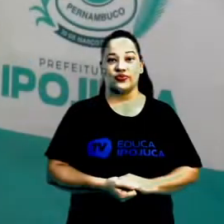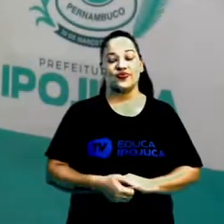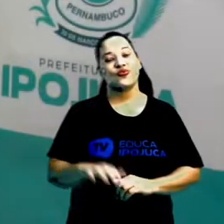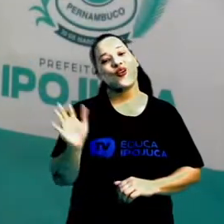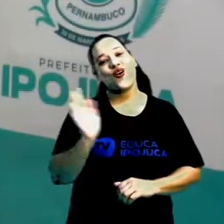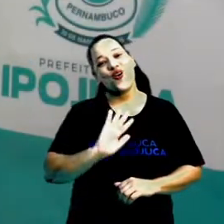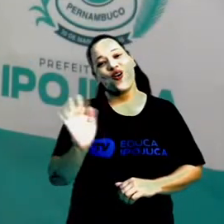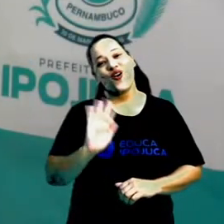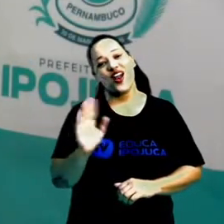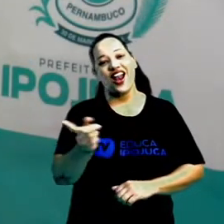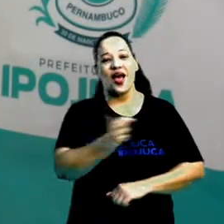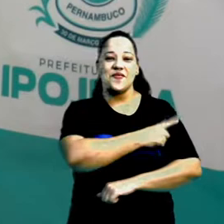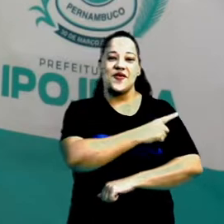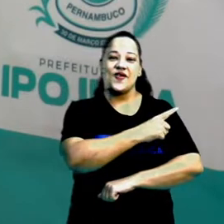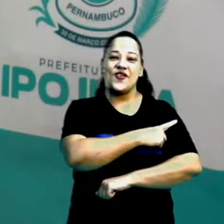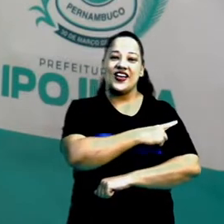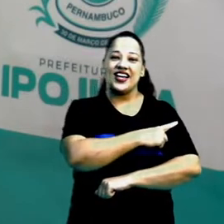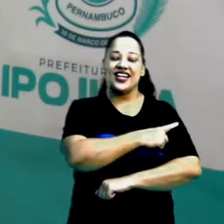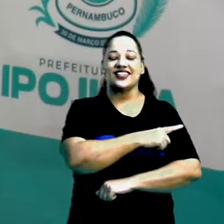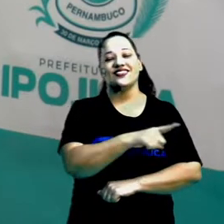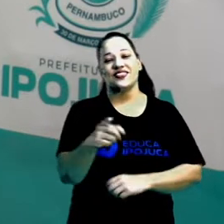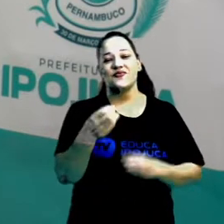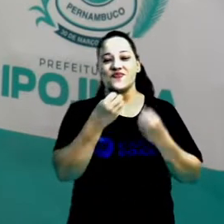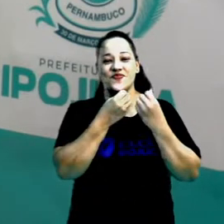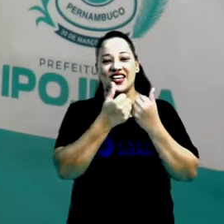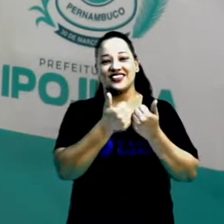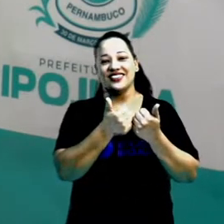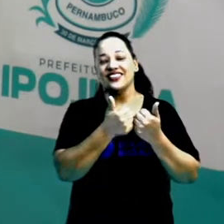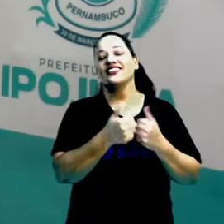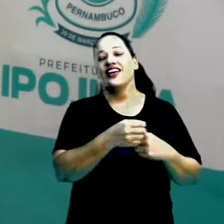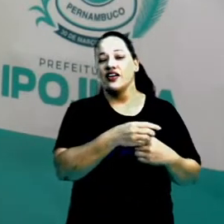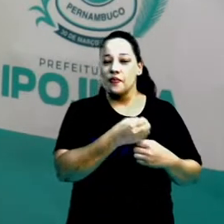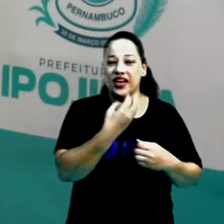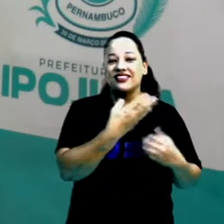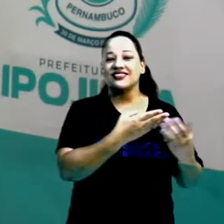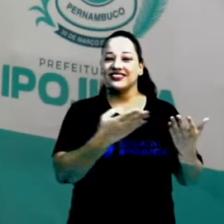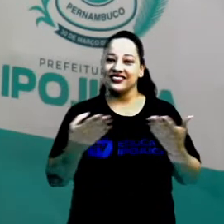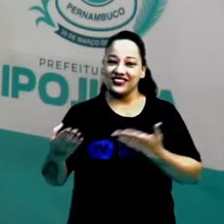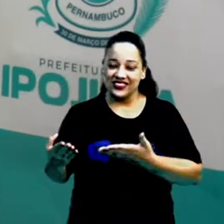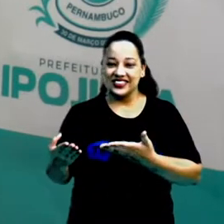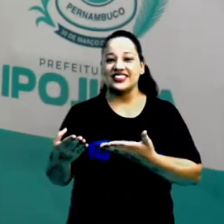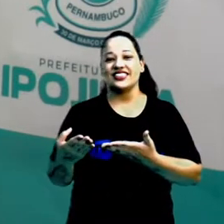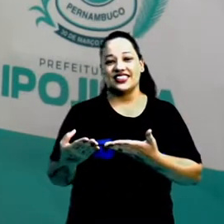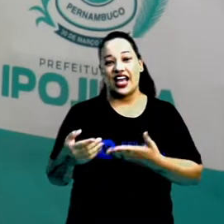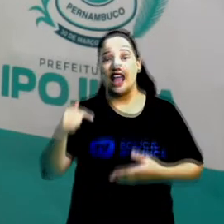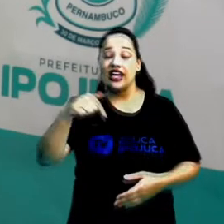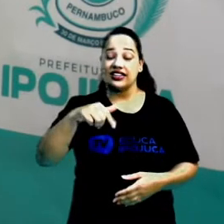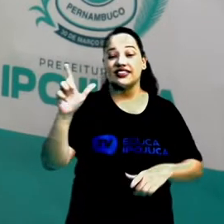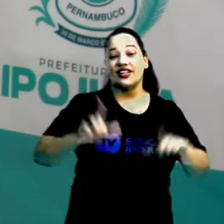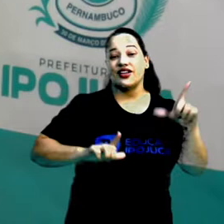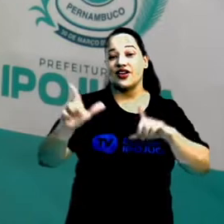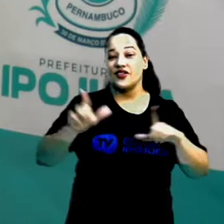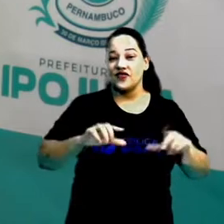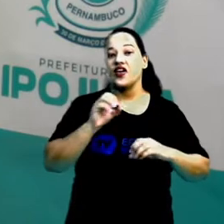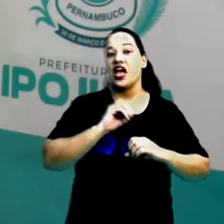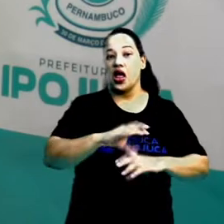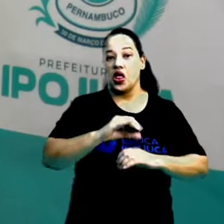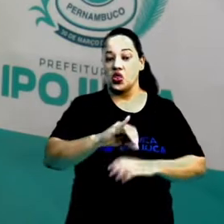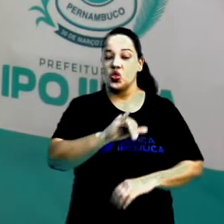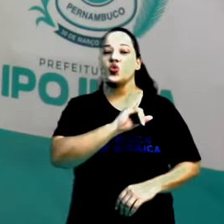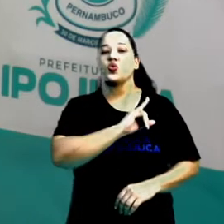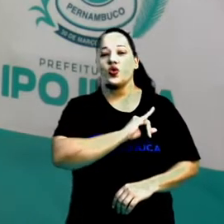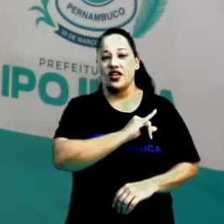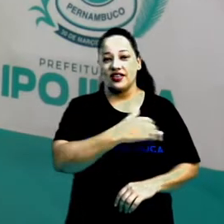Olá, primeiro ano! Sejam todos bem-vindos e bem-vindas à TV Educa e